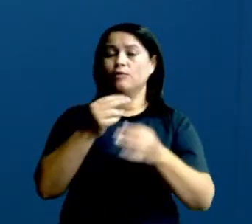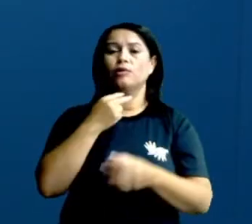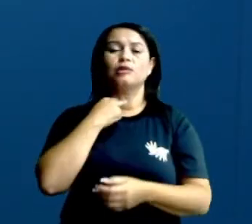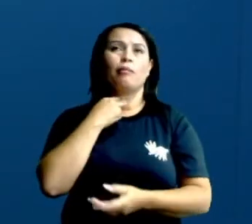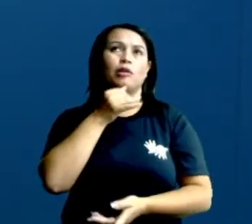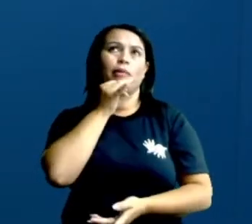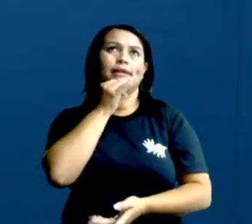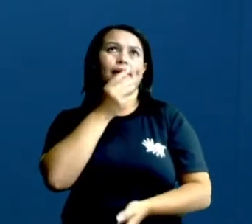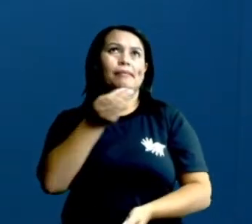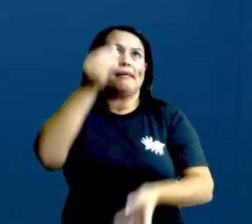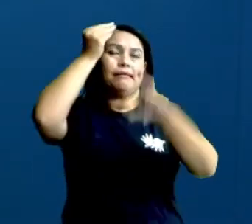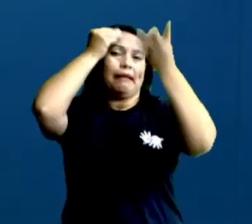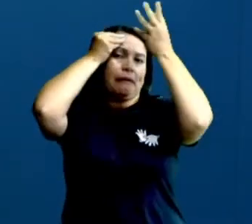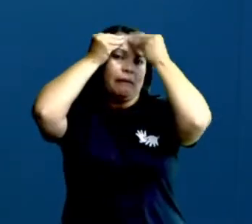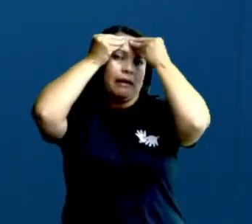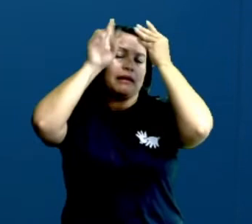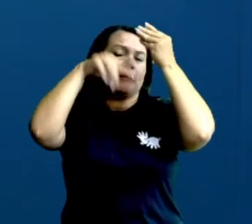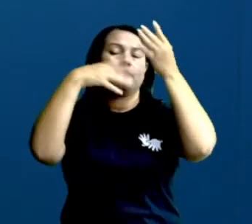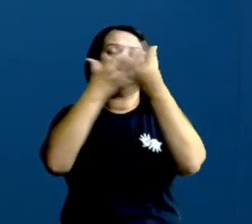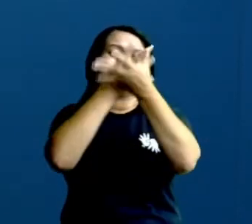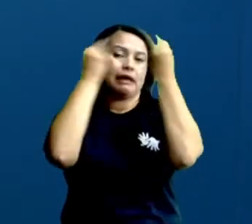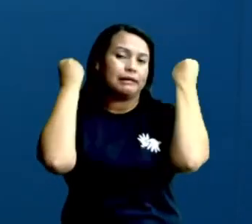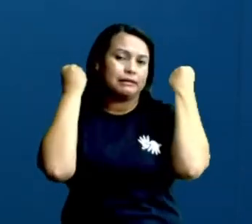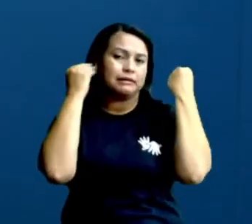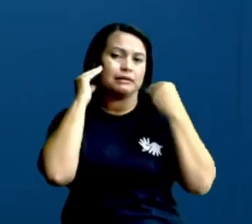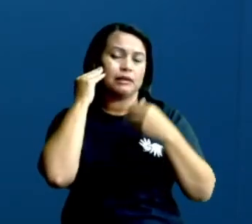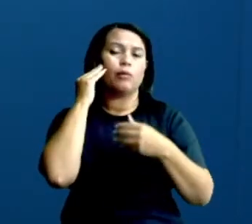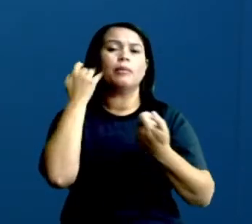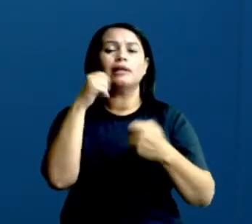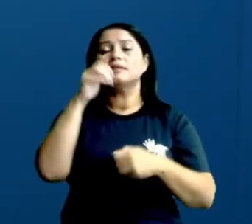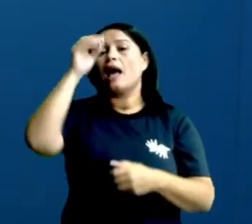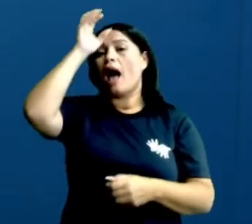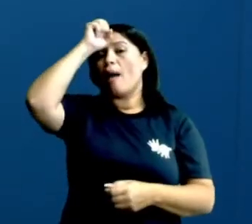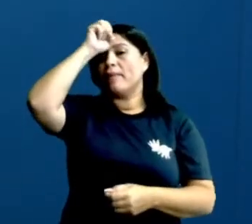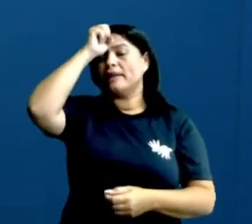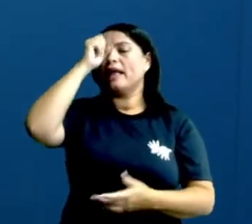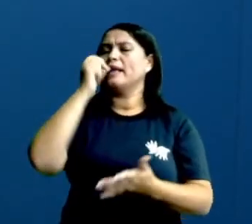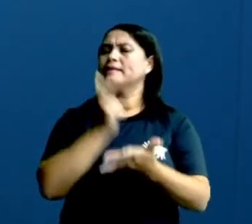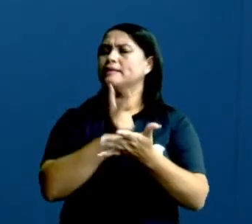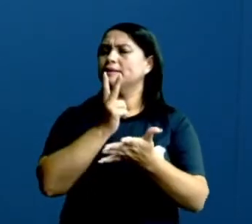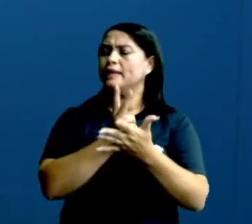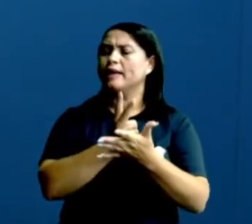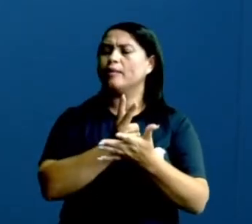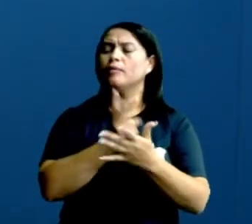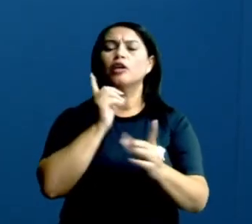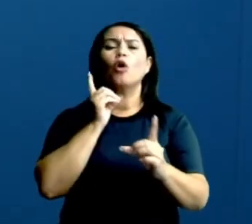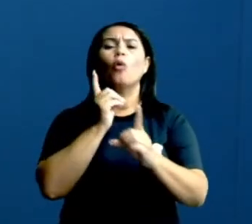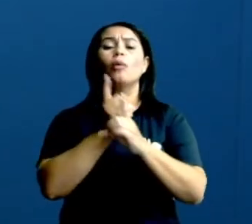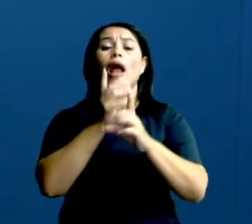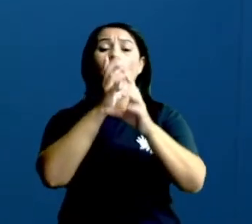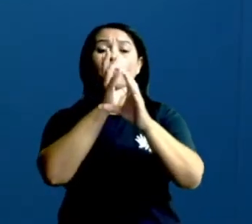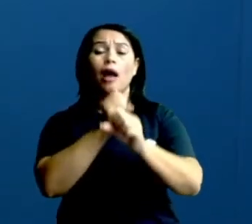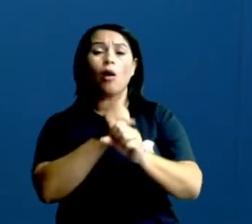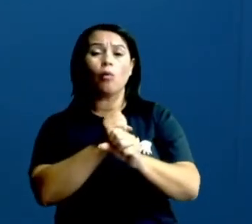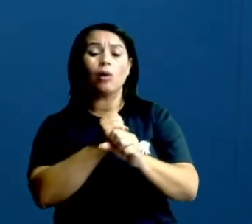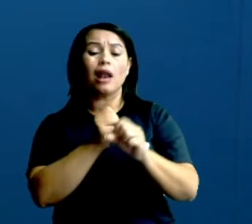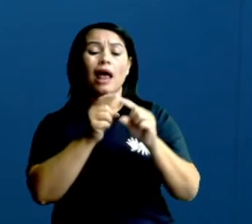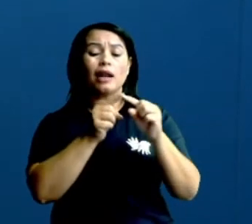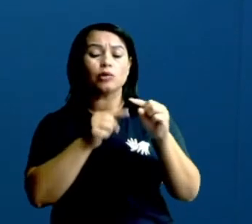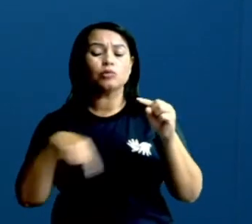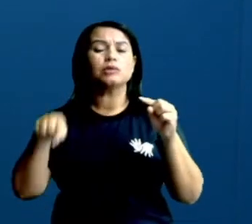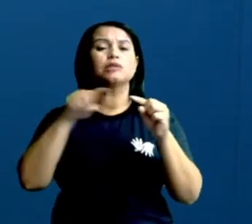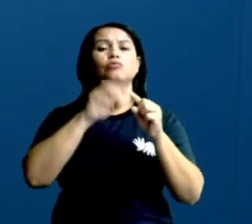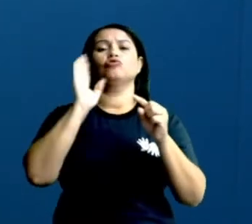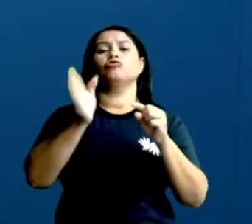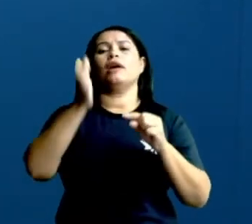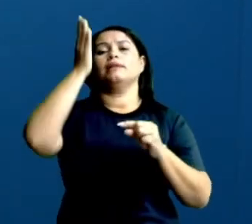usa essa palavra decorar. Tá bom? A gente decora e depois a gente esquece. Vai aprender que toda vez que tiver lá, Ai, calcular a área do círculo. Então